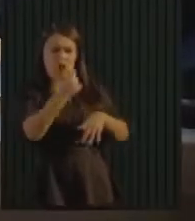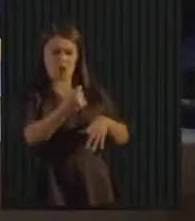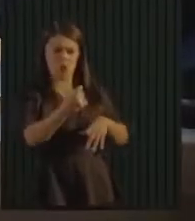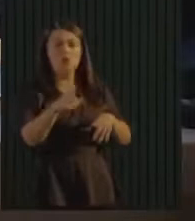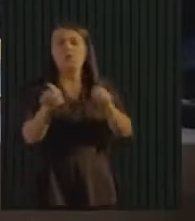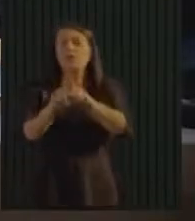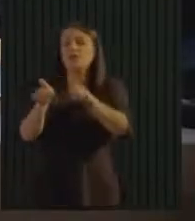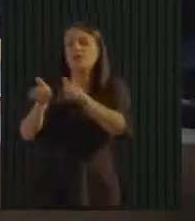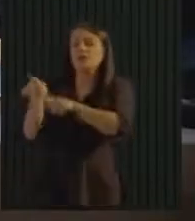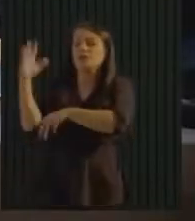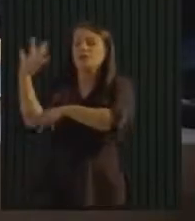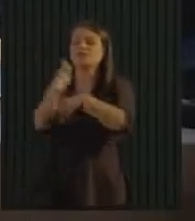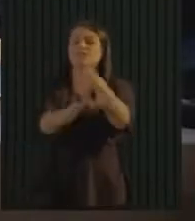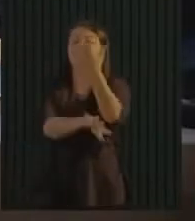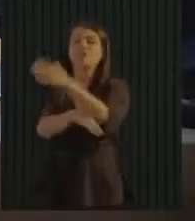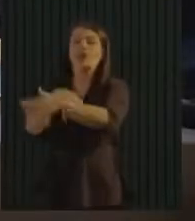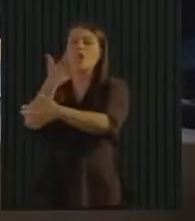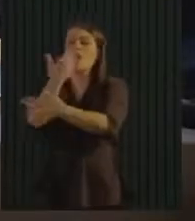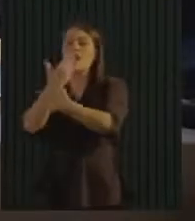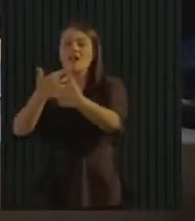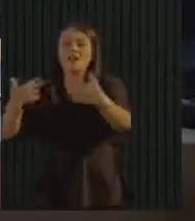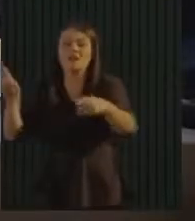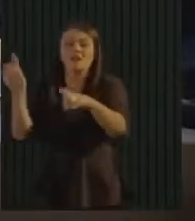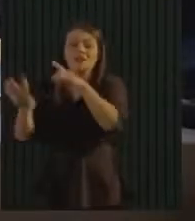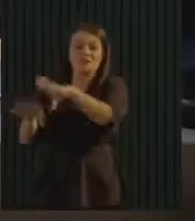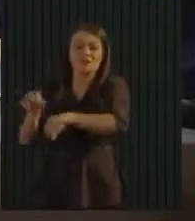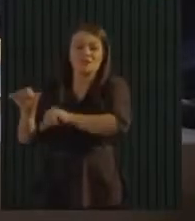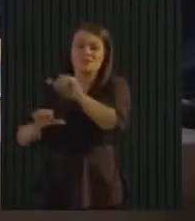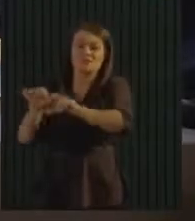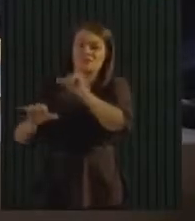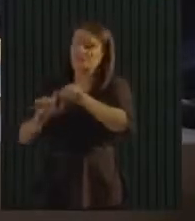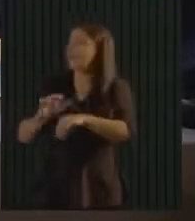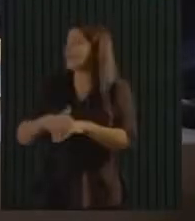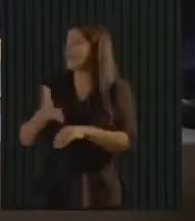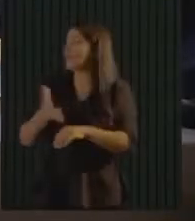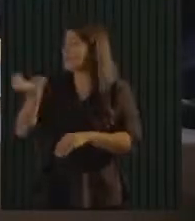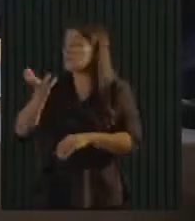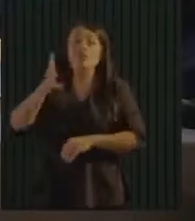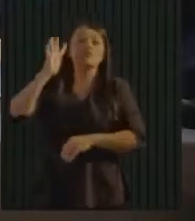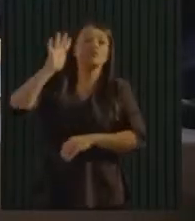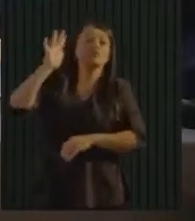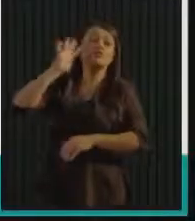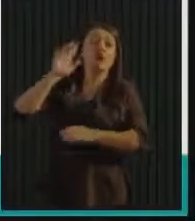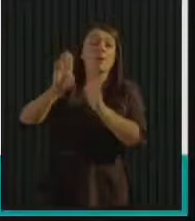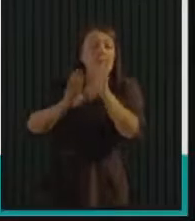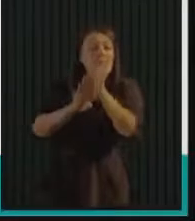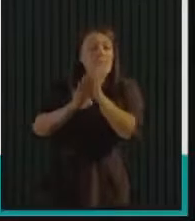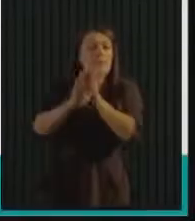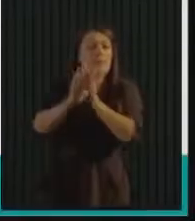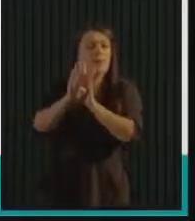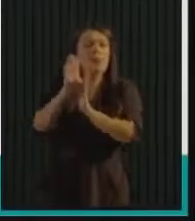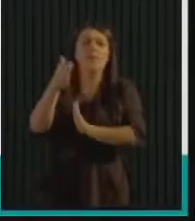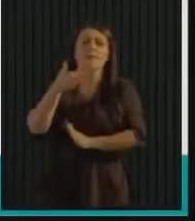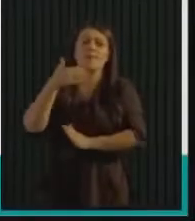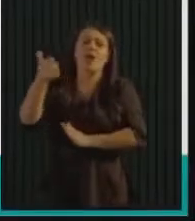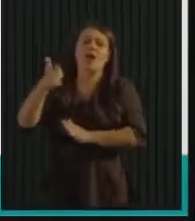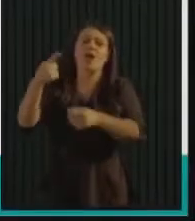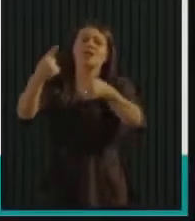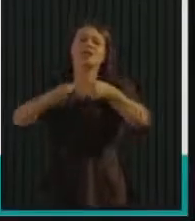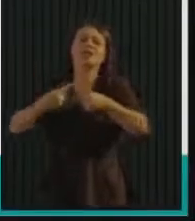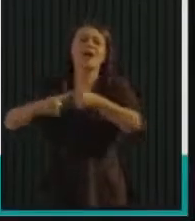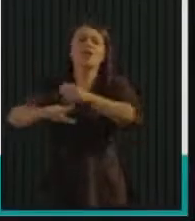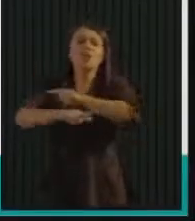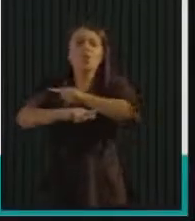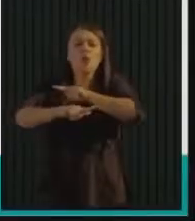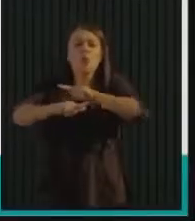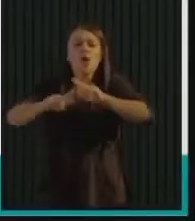E aí, vocês todos já sabem, mas a gente quer superar esse modelo de geração irresponsável de resíduos, que fica impossível fazer